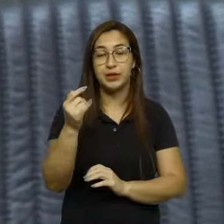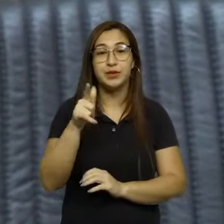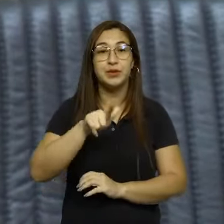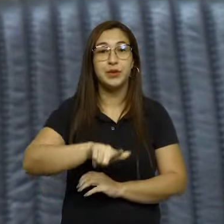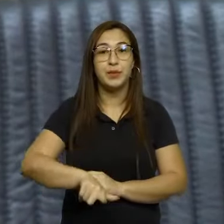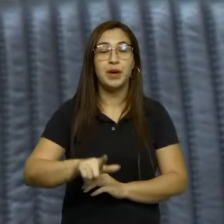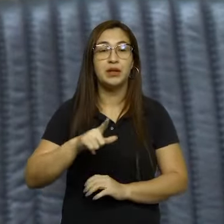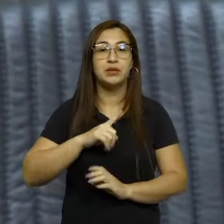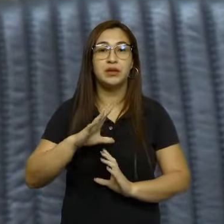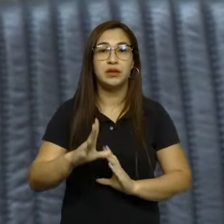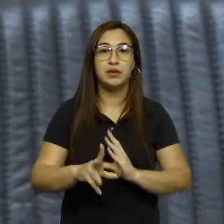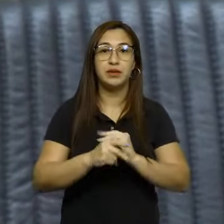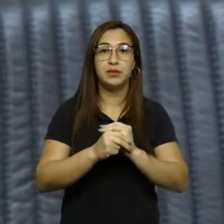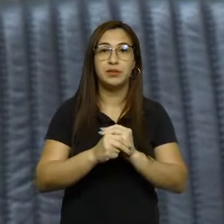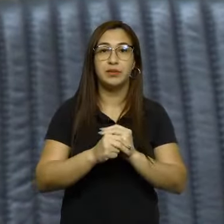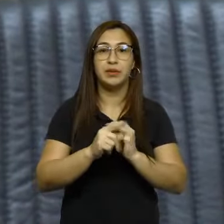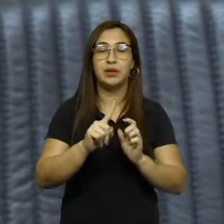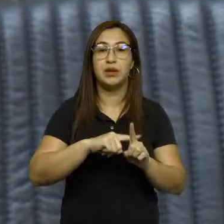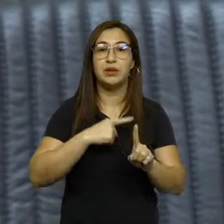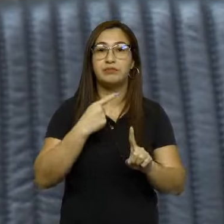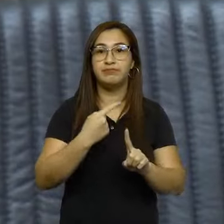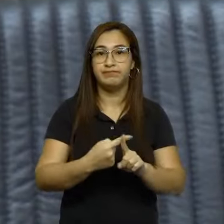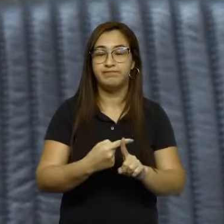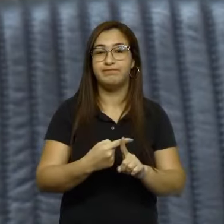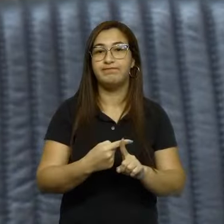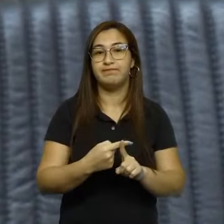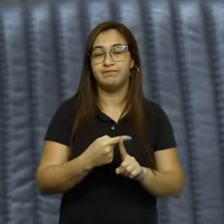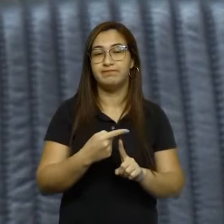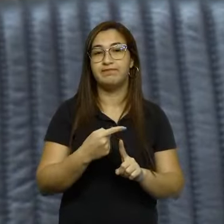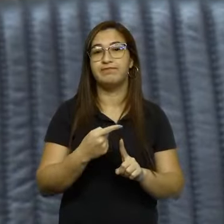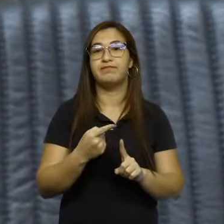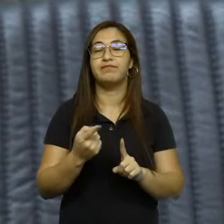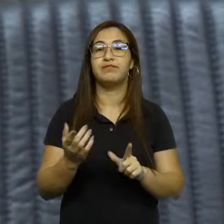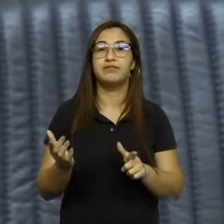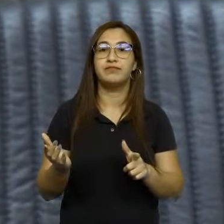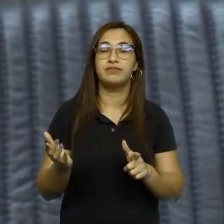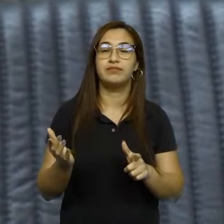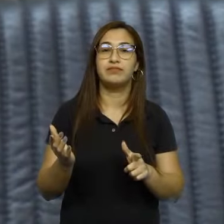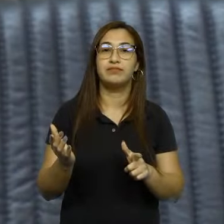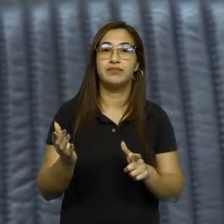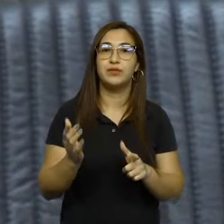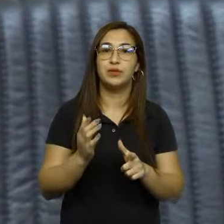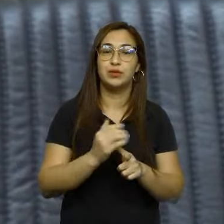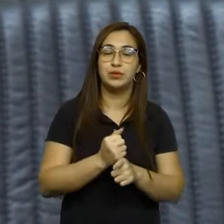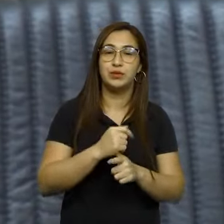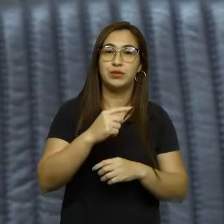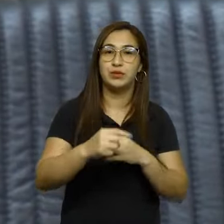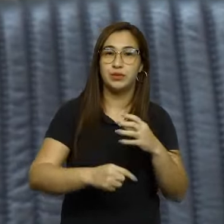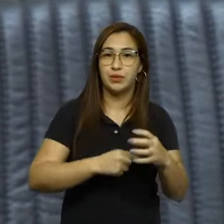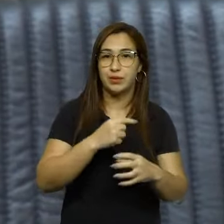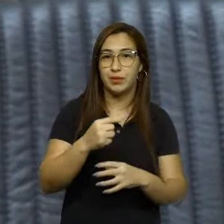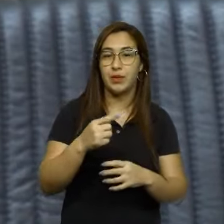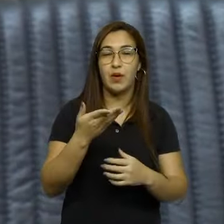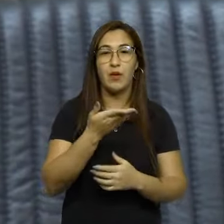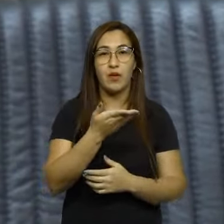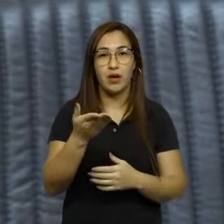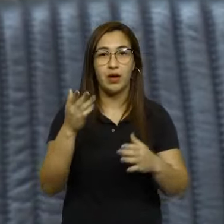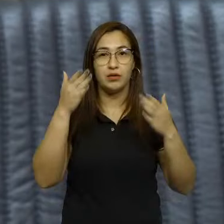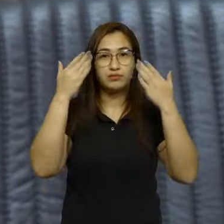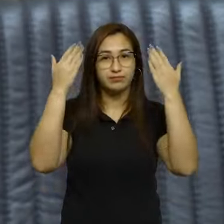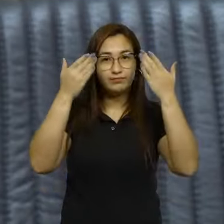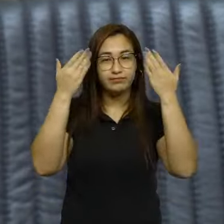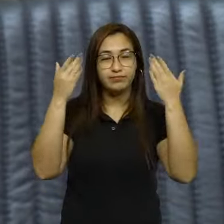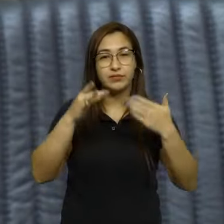subemenda aditiva ao substitutivo global do deputado José Milton Schaeffer, que é líder dessa casa,